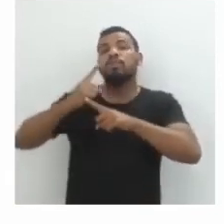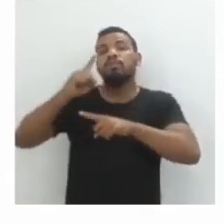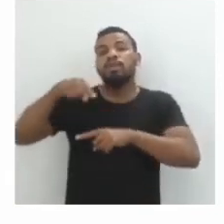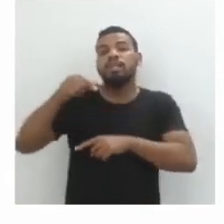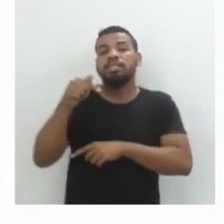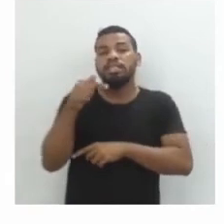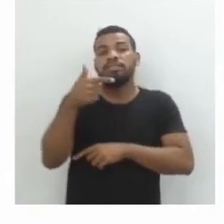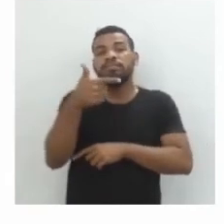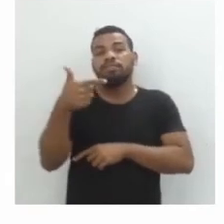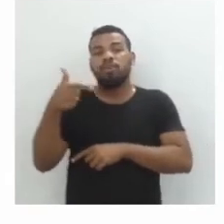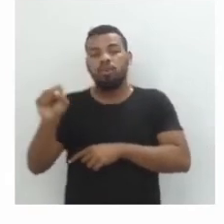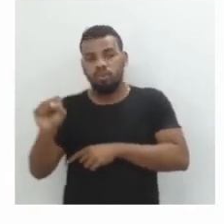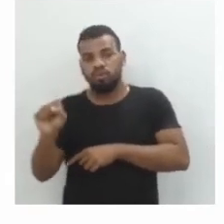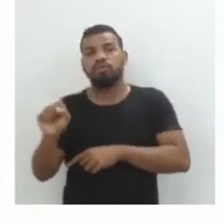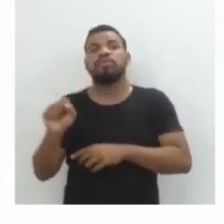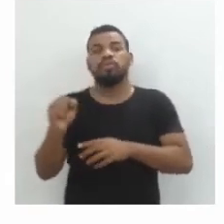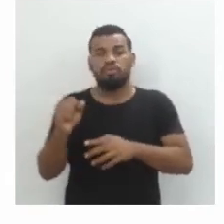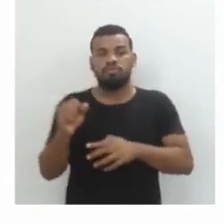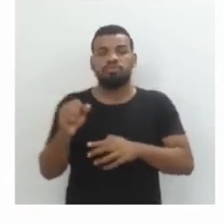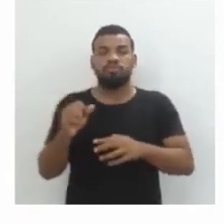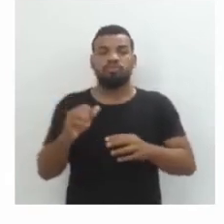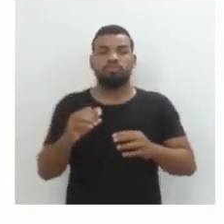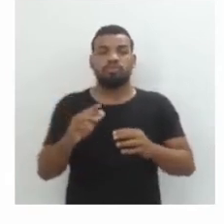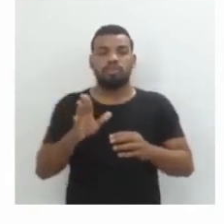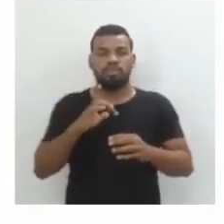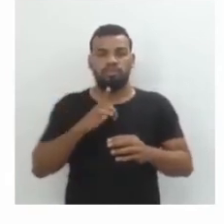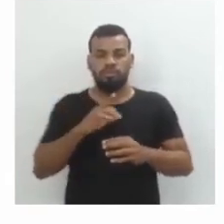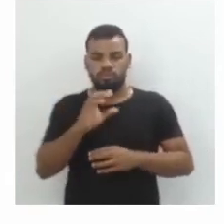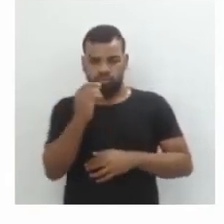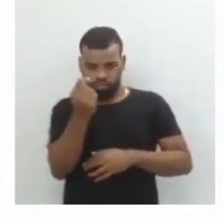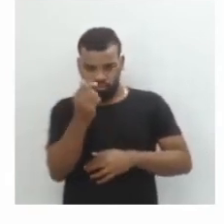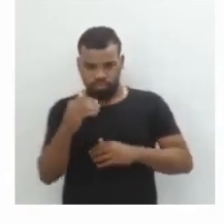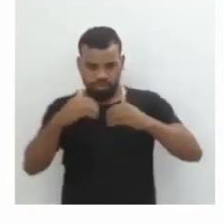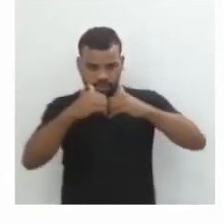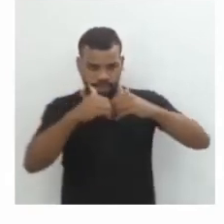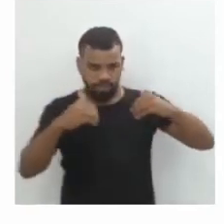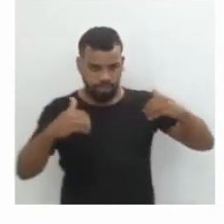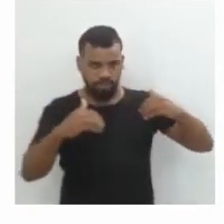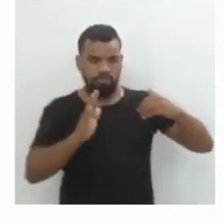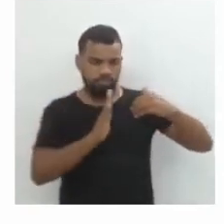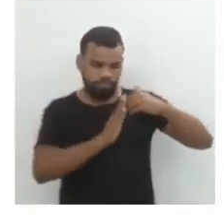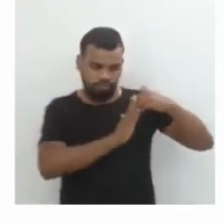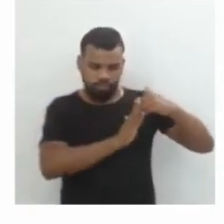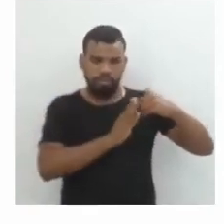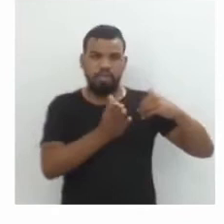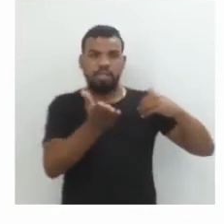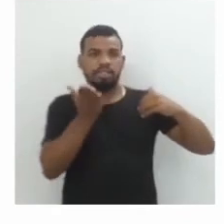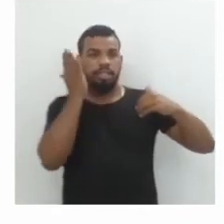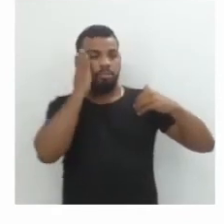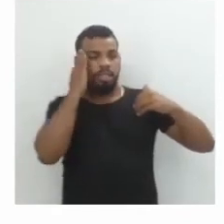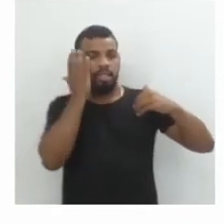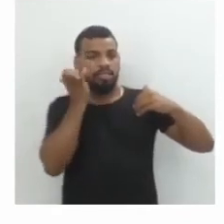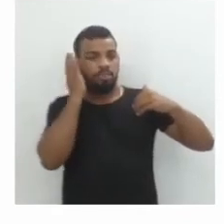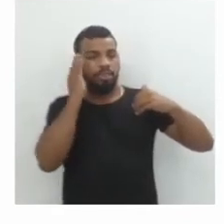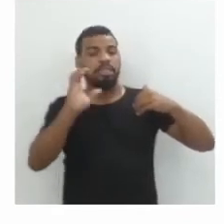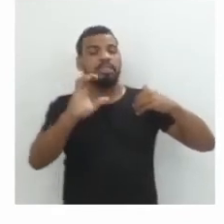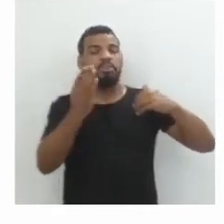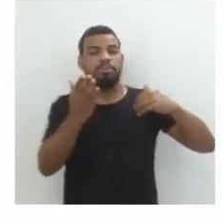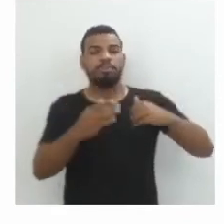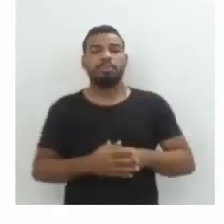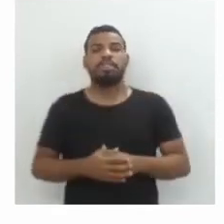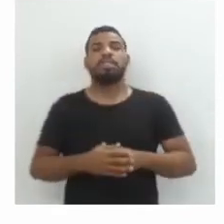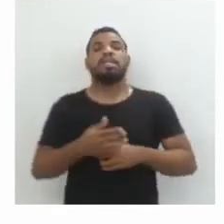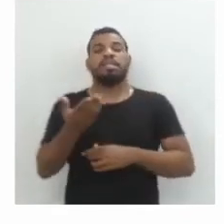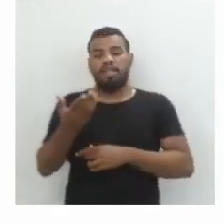,728. Então a gente, isolando o capital, a gente quer saber quanto é que vale C. A gente vai ter que C